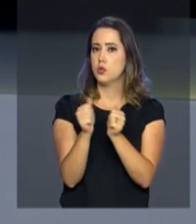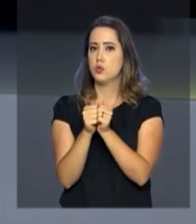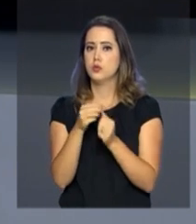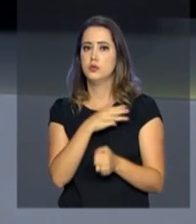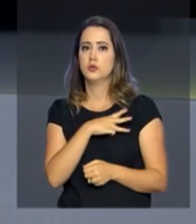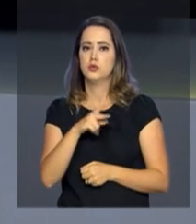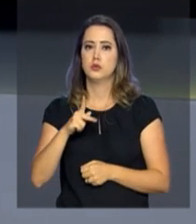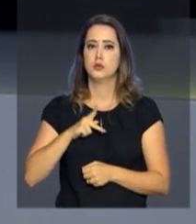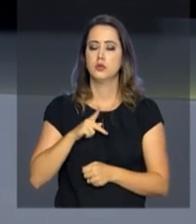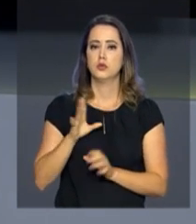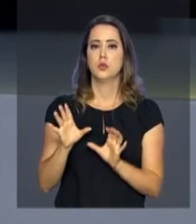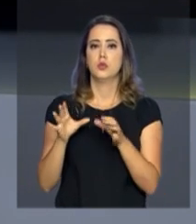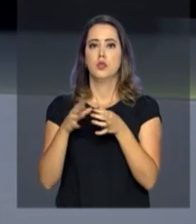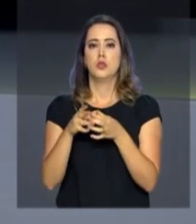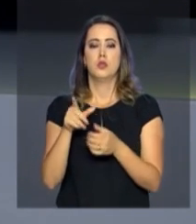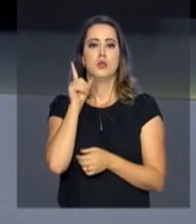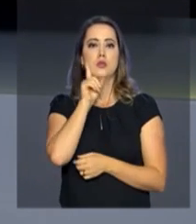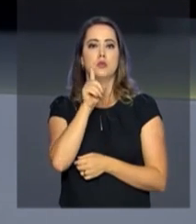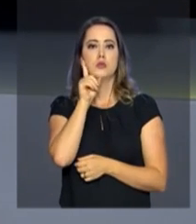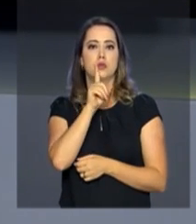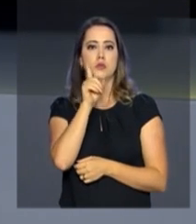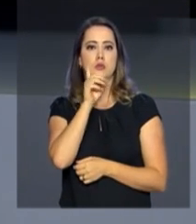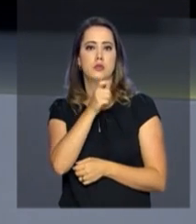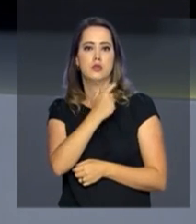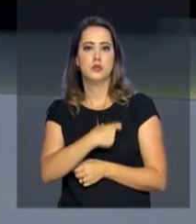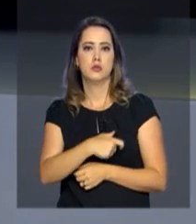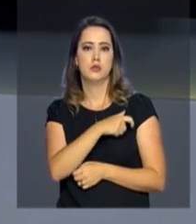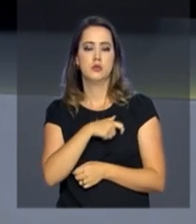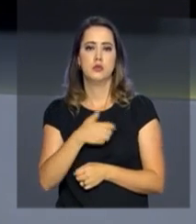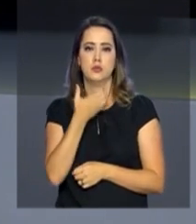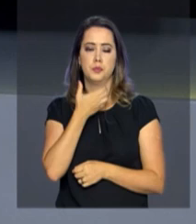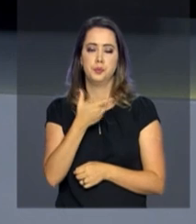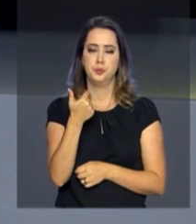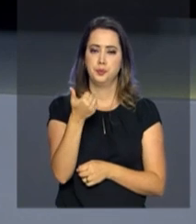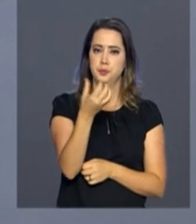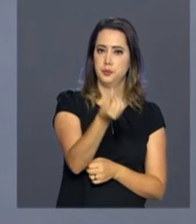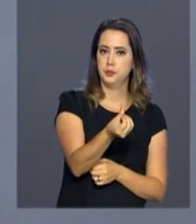autoridades americanas e suíças em dezembro de 2016.